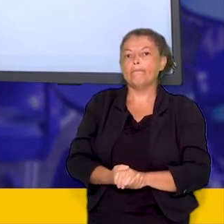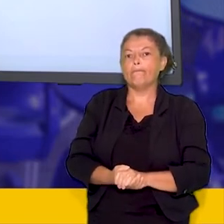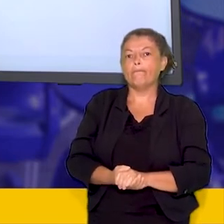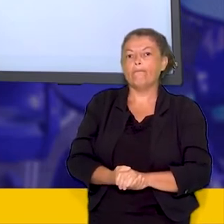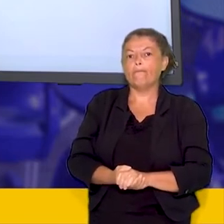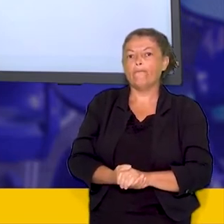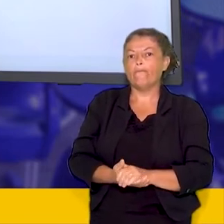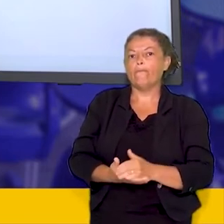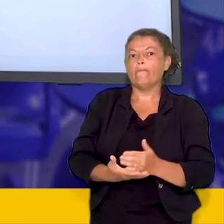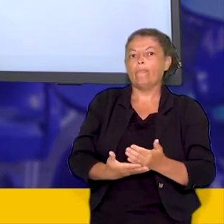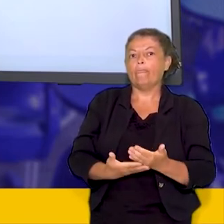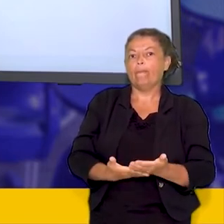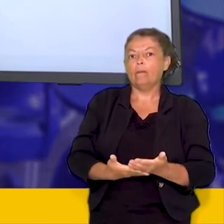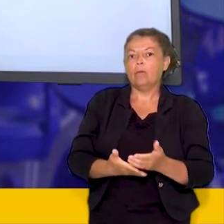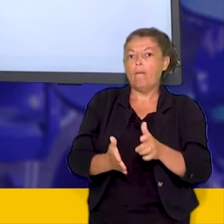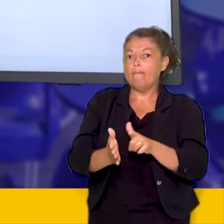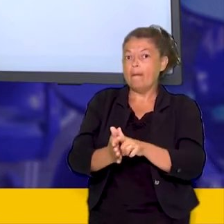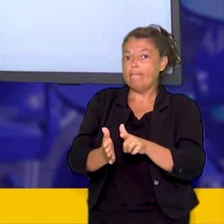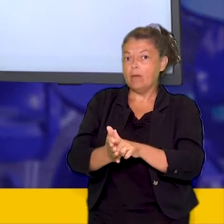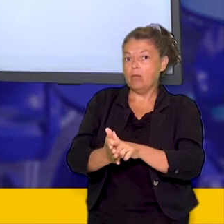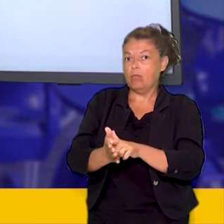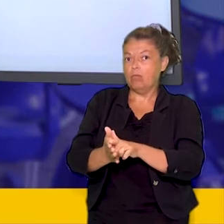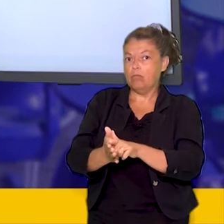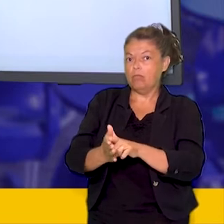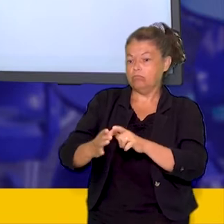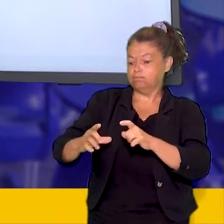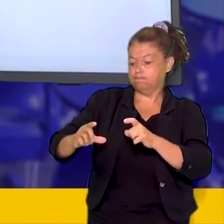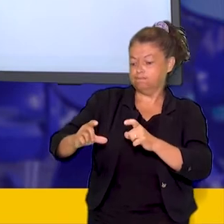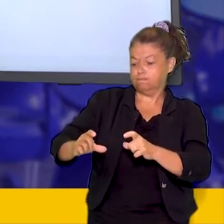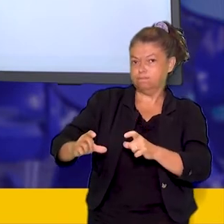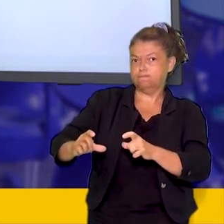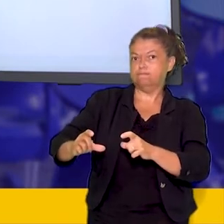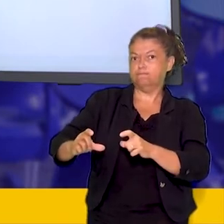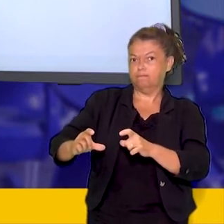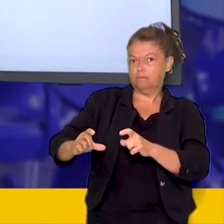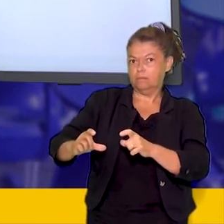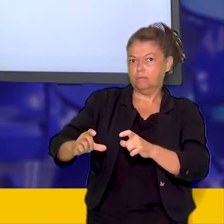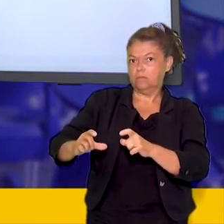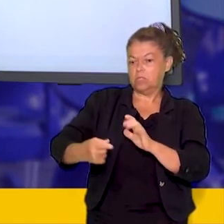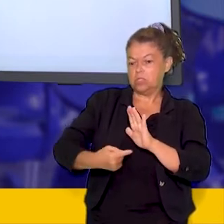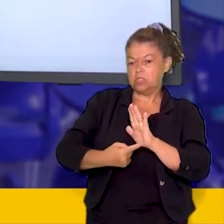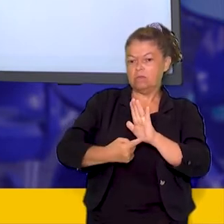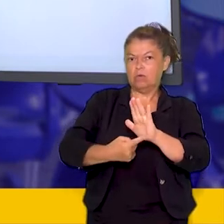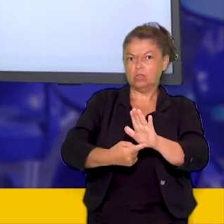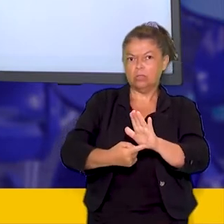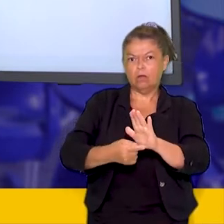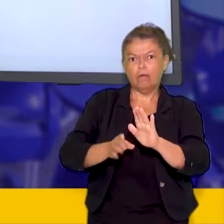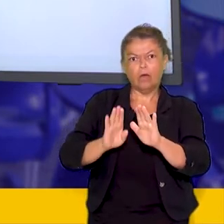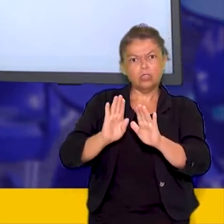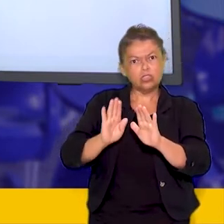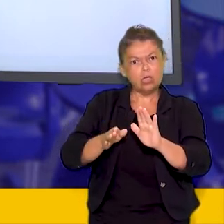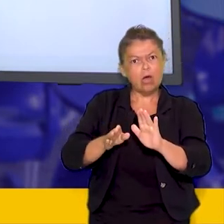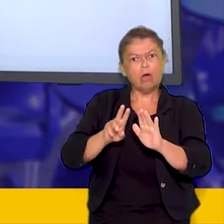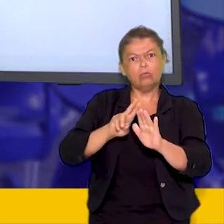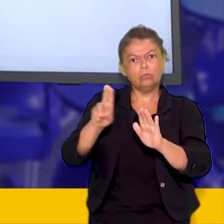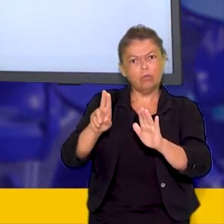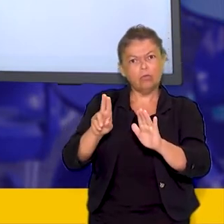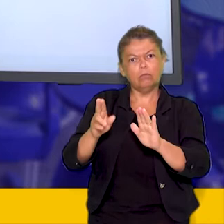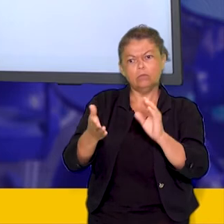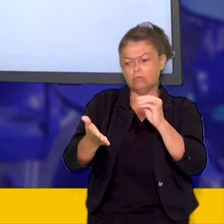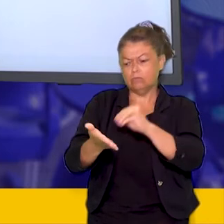papel que servia de cédula já vinha preenchido, sendo que o eleitor só precisava